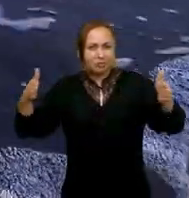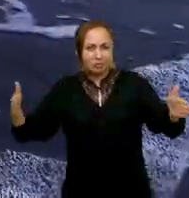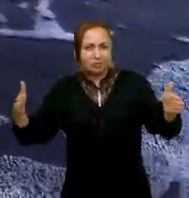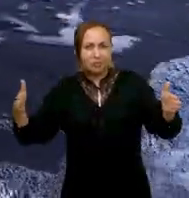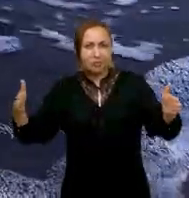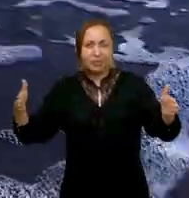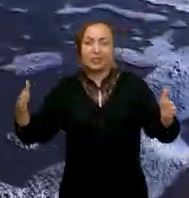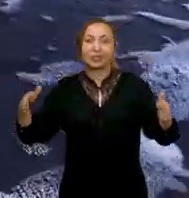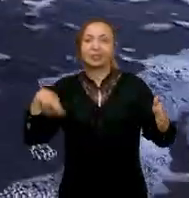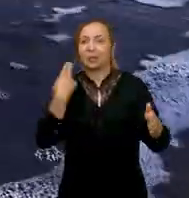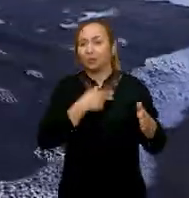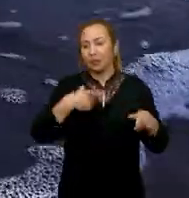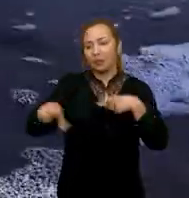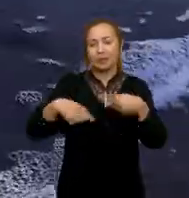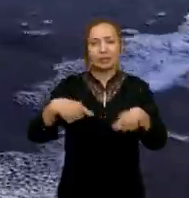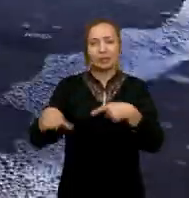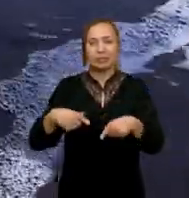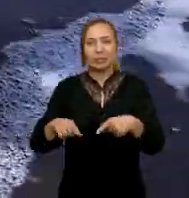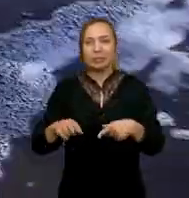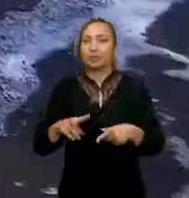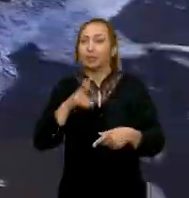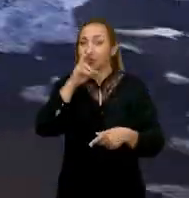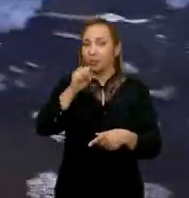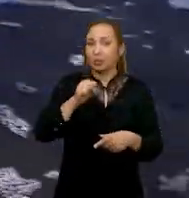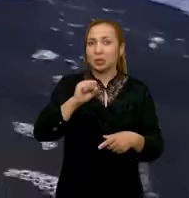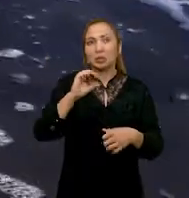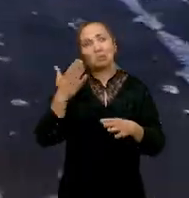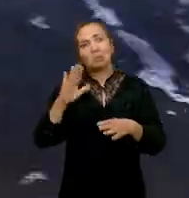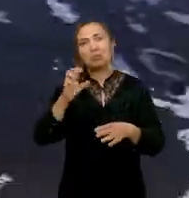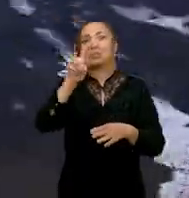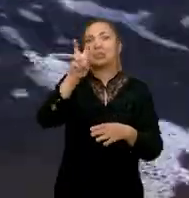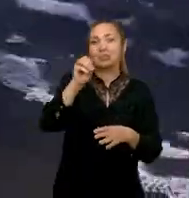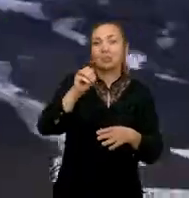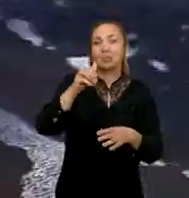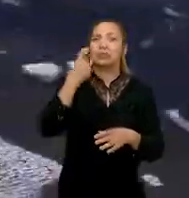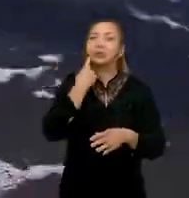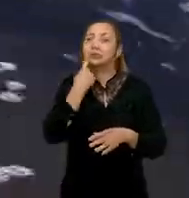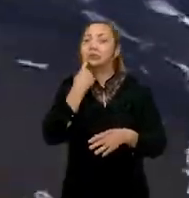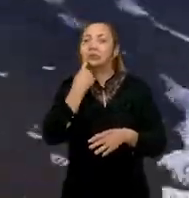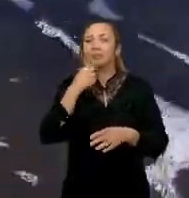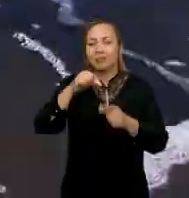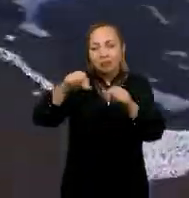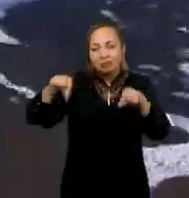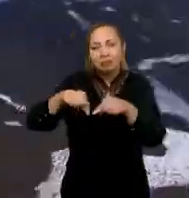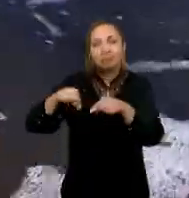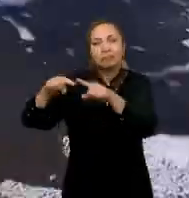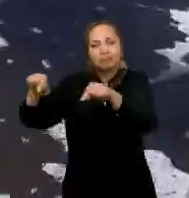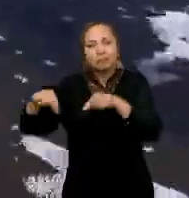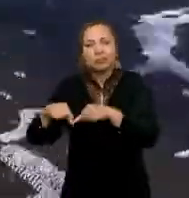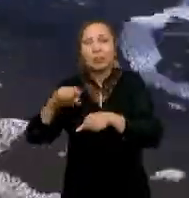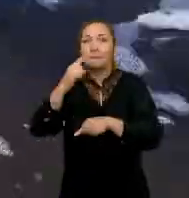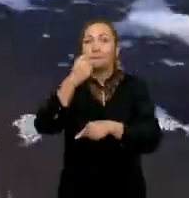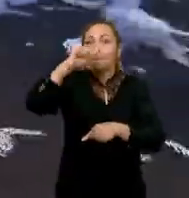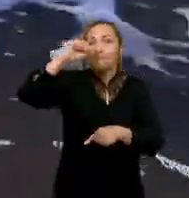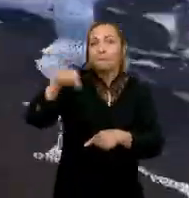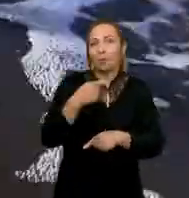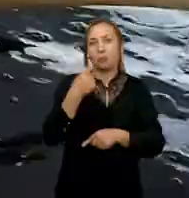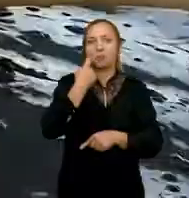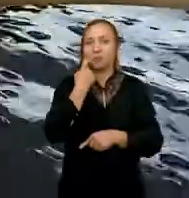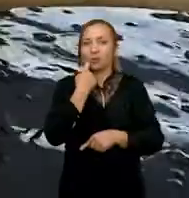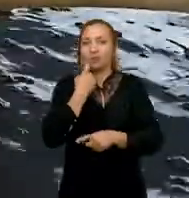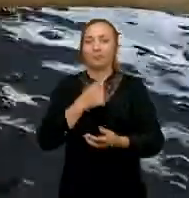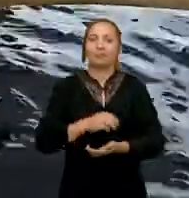diâmetro, né? Então, a gente trabalha com uma densidade de 50 peixes por metro cúbico, né? Que dá um total de mil tilápias, né?